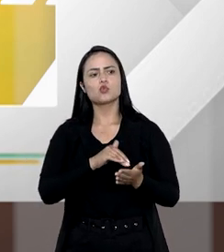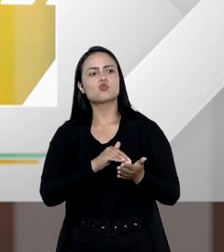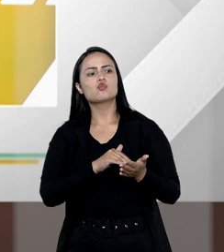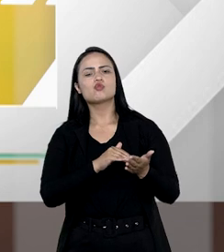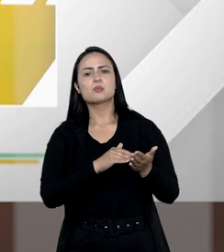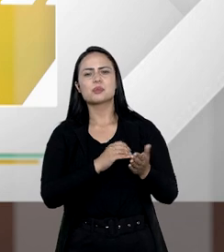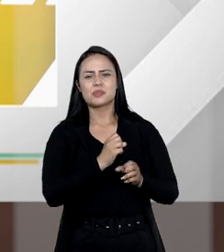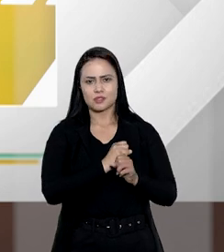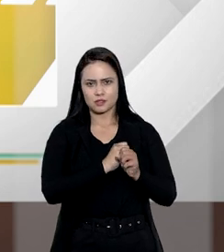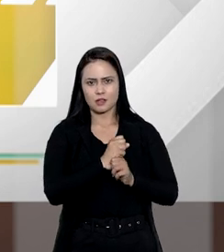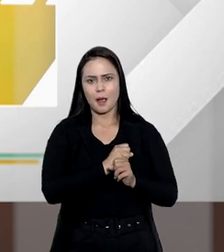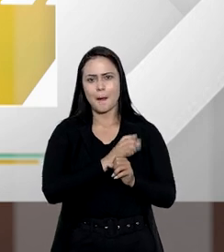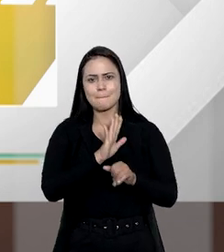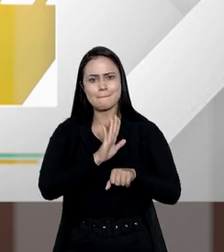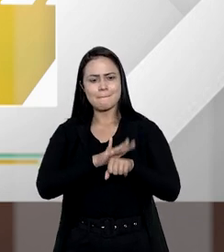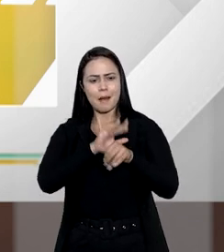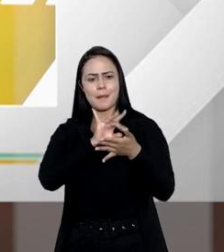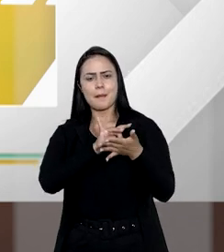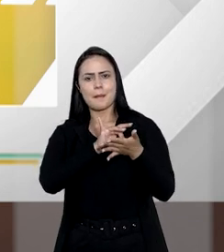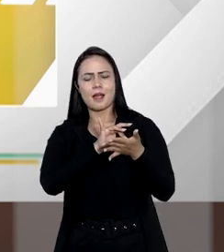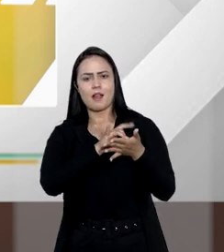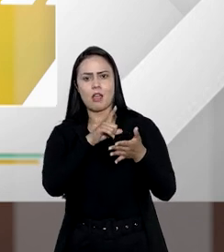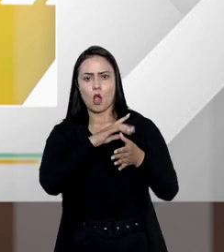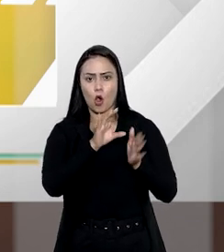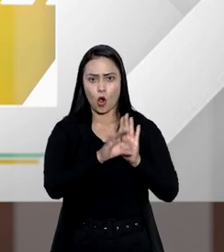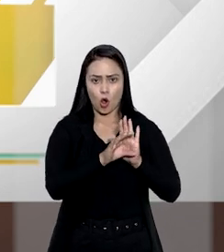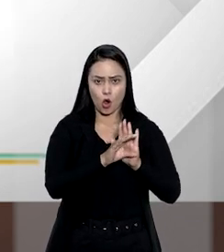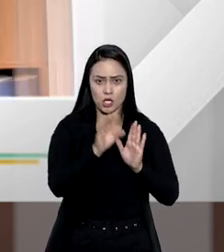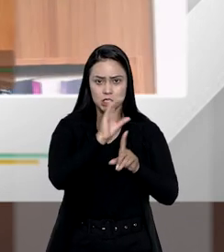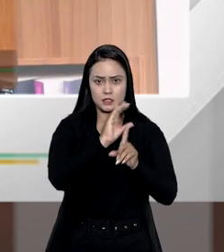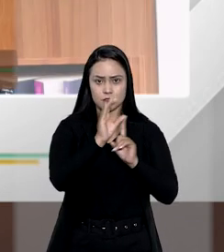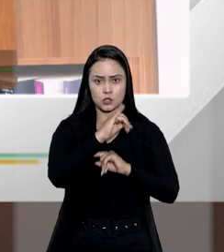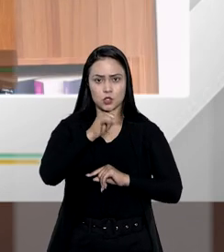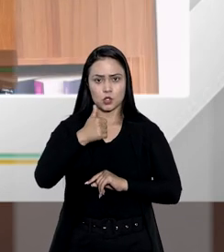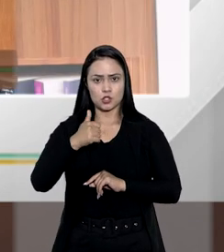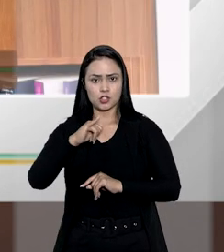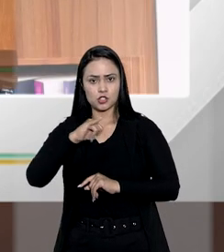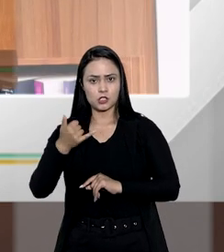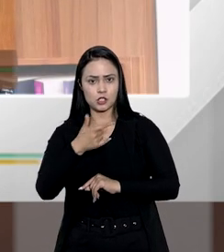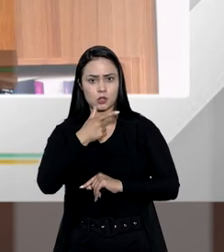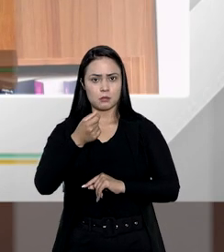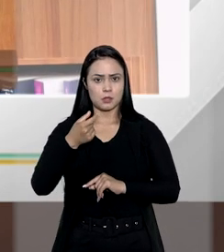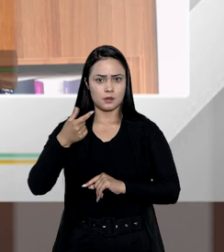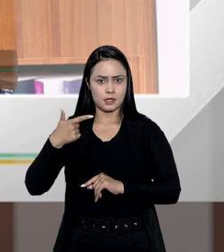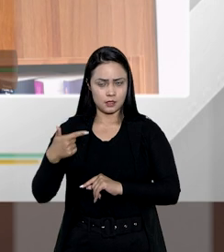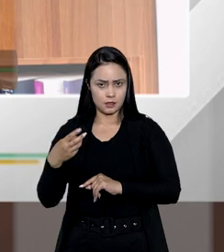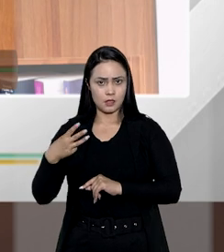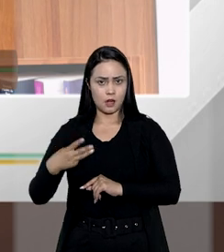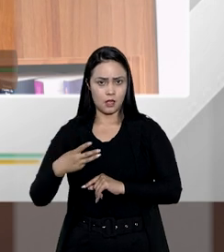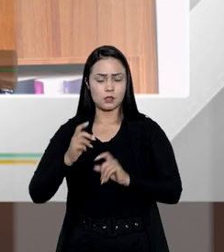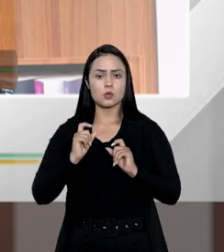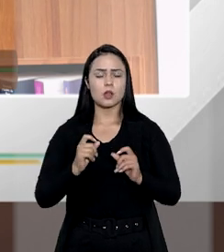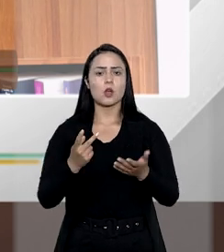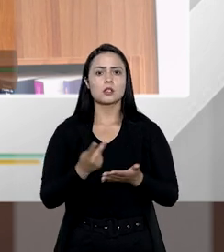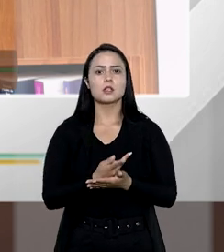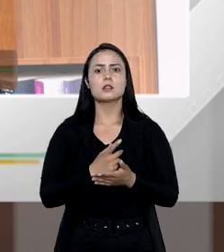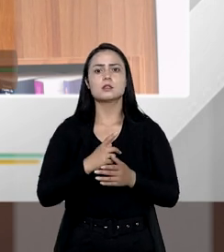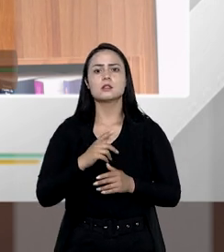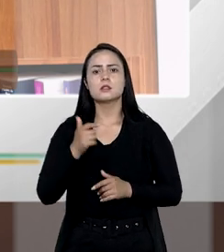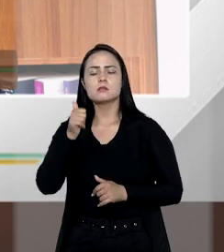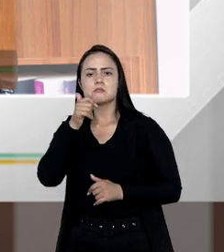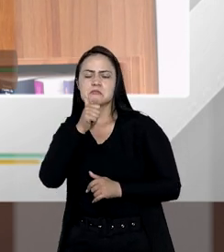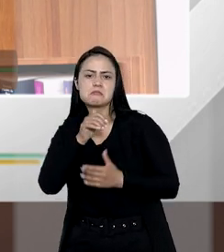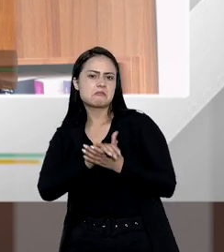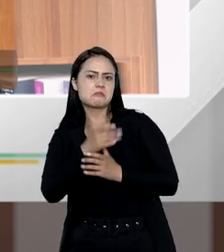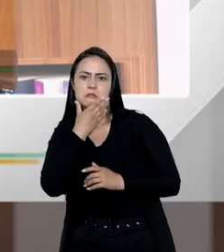anos, para ser mais exato, a partir da vigência do atual Código Civil, em 11 de janeiro de 2003, é que o parceiro